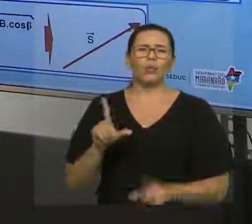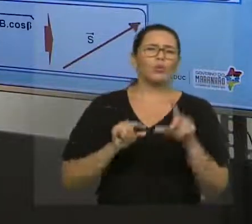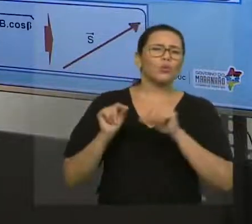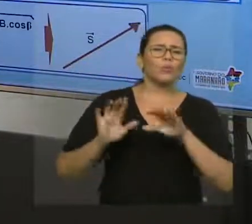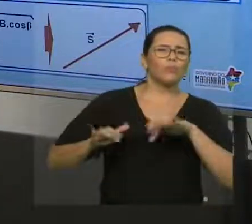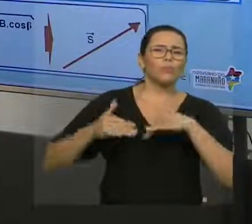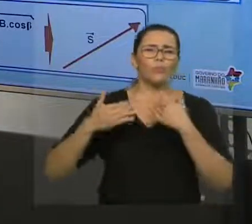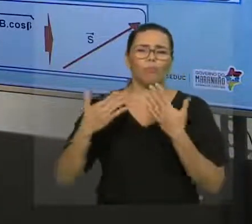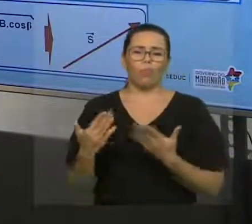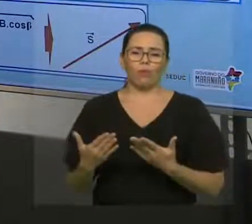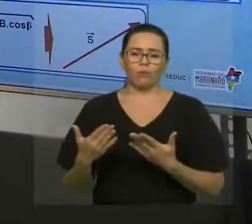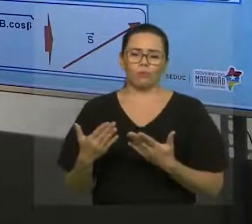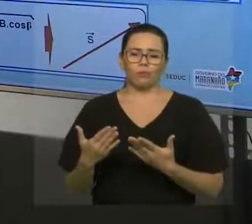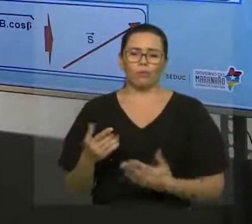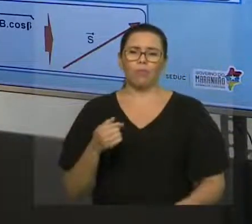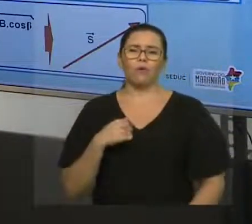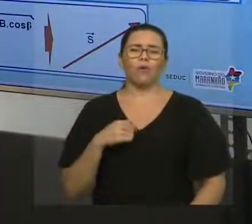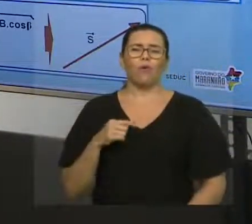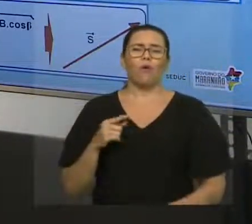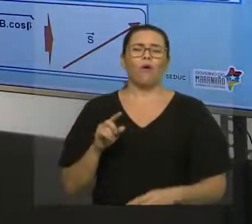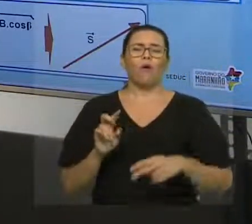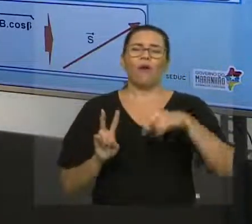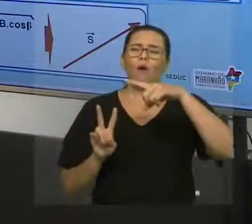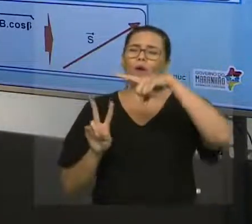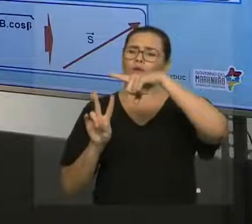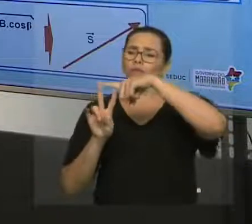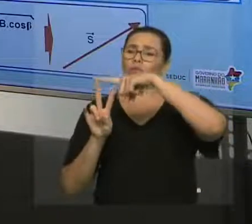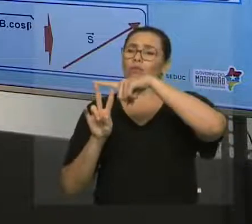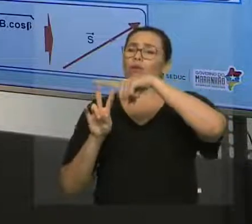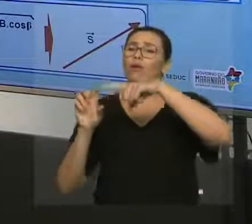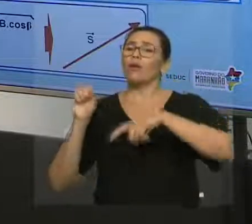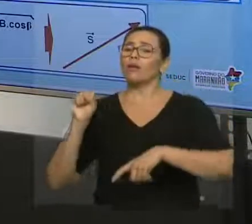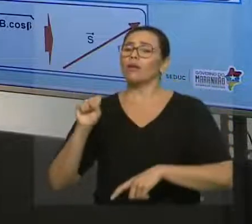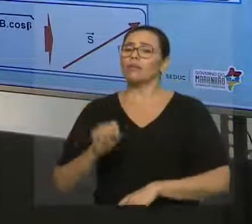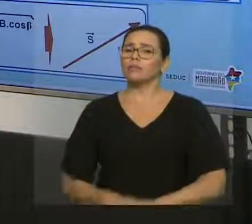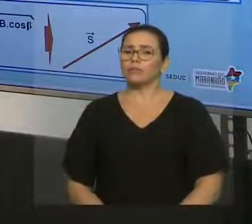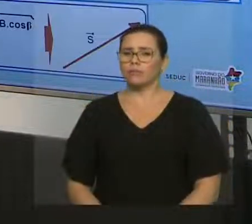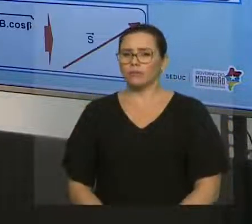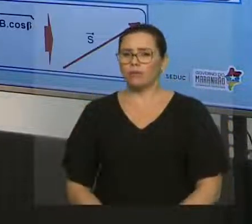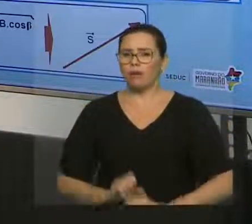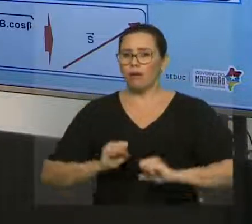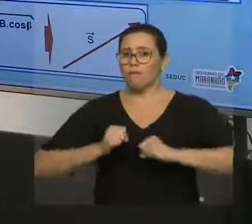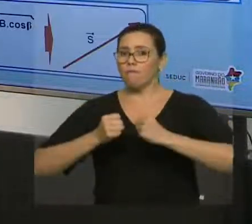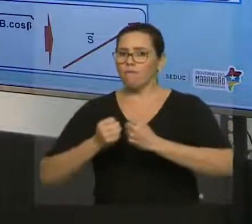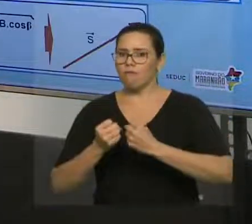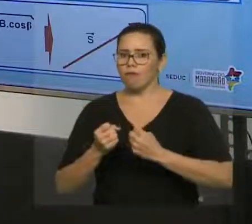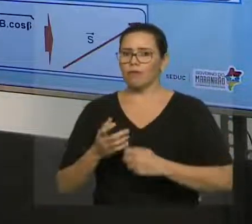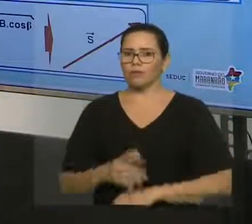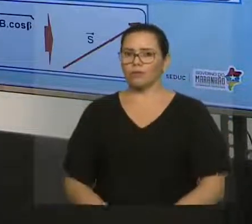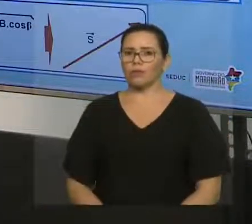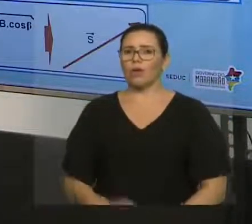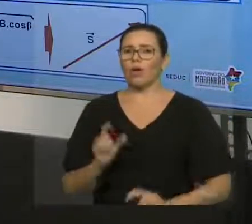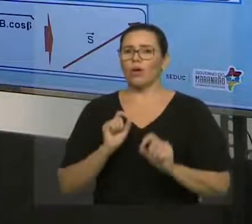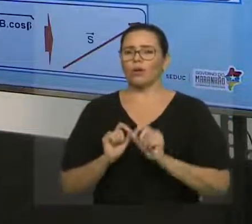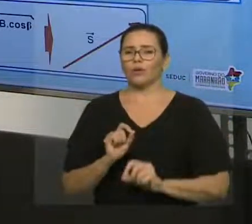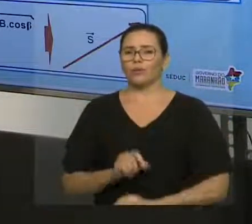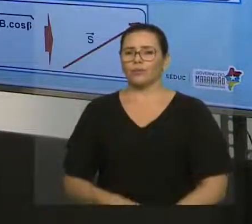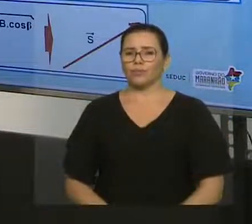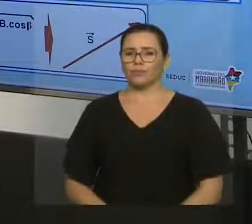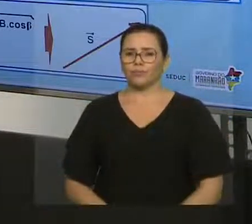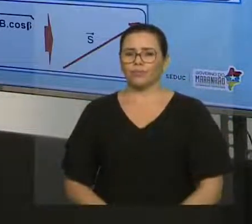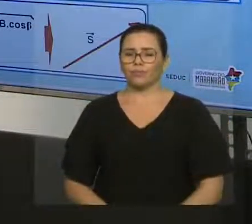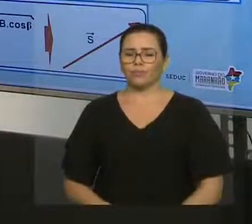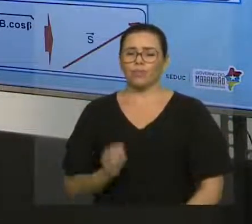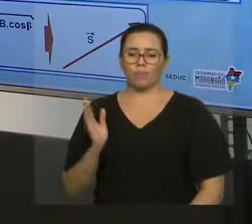Quais seriam as características do meu vetor s? Intensidade. Lei dos cossenos aqui, só que com mais. Bem, aqui é um